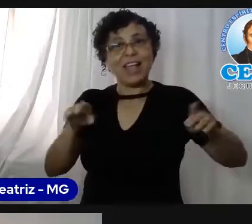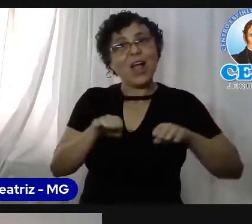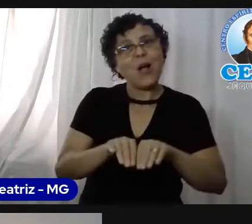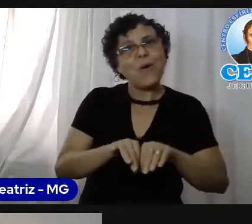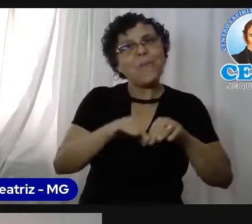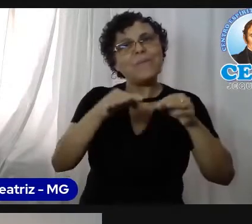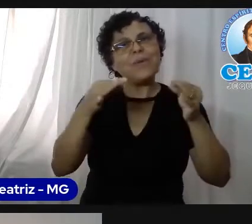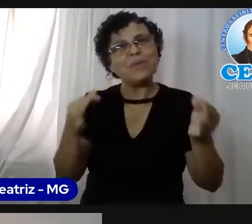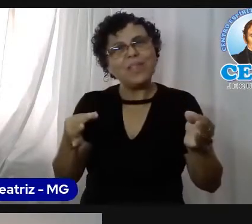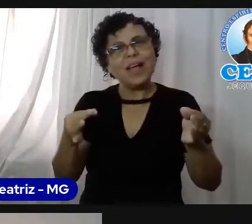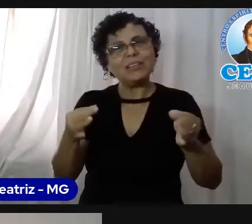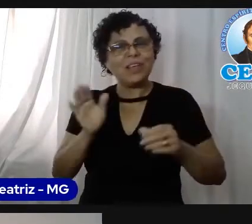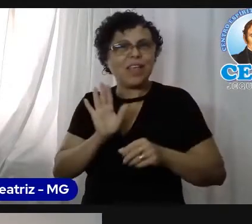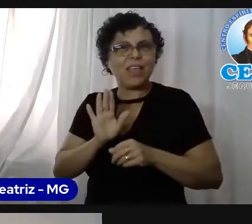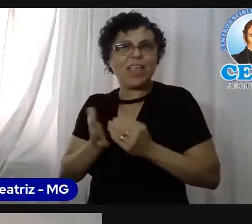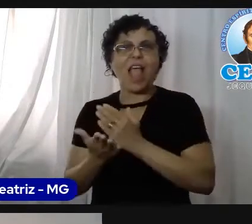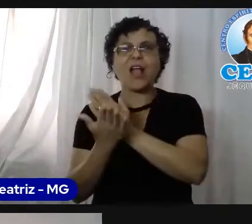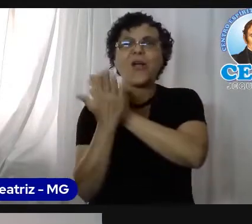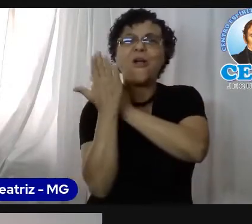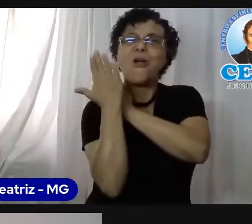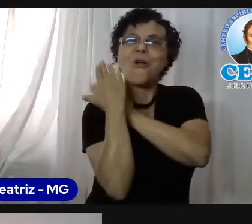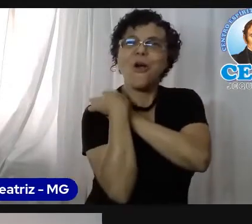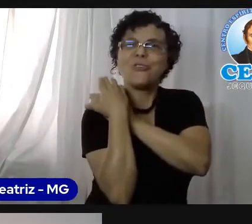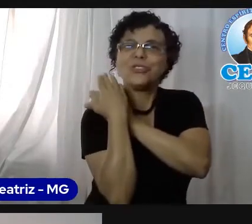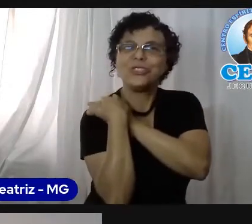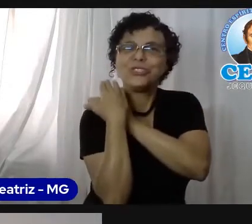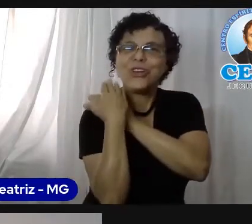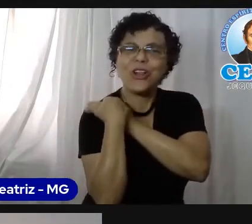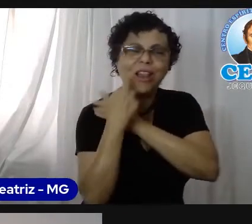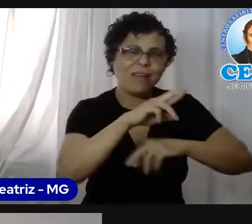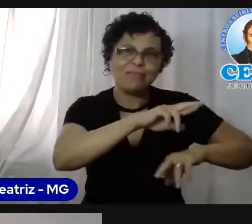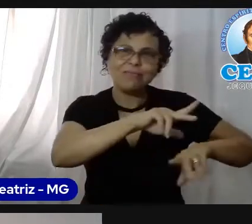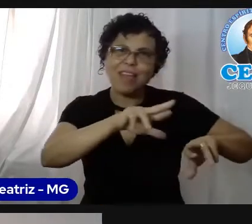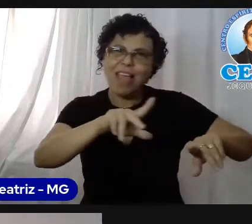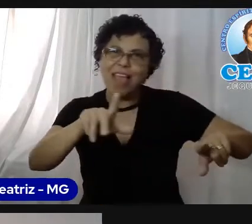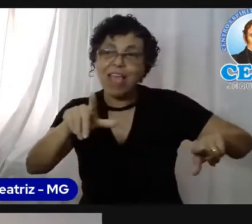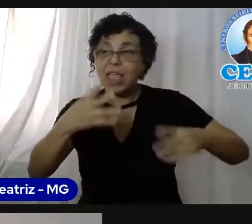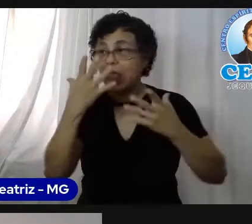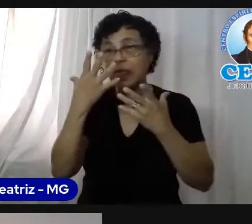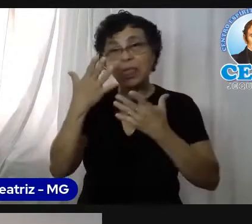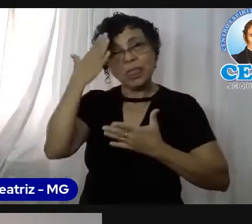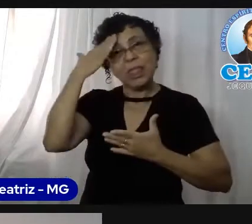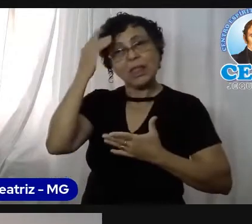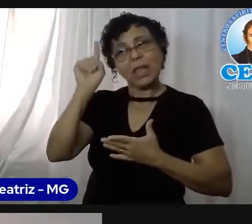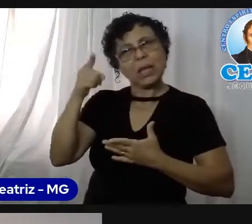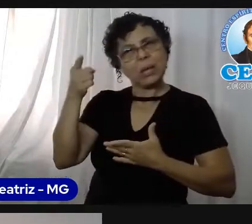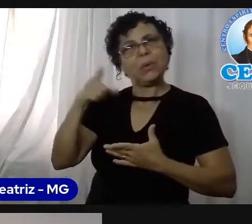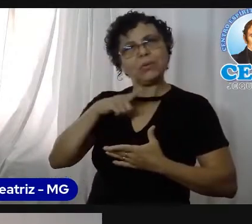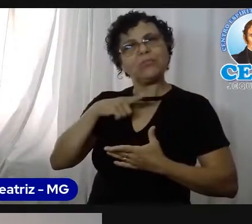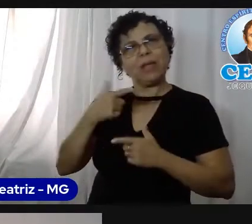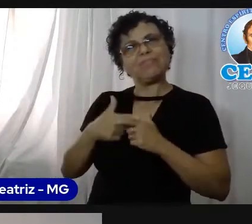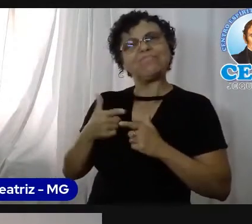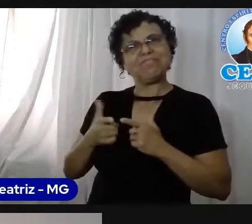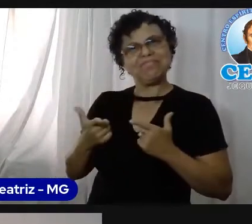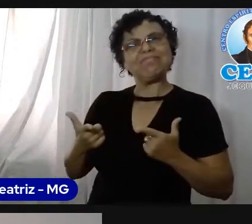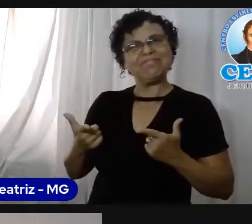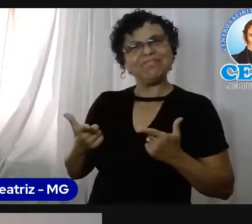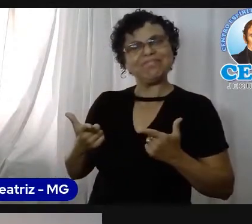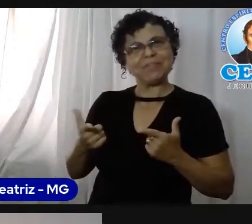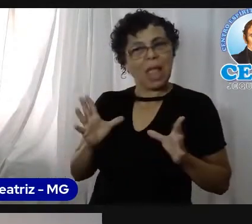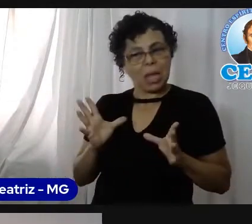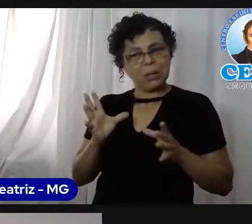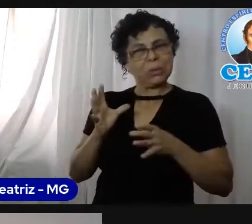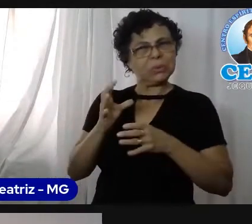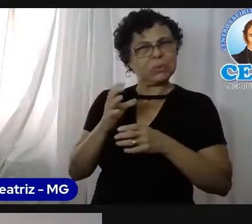consolador das criaturas e de possuir indulgência com as faltas do próximo. E, resumidamente, se a gente